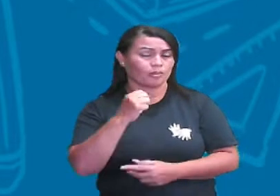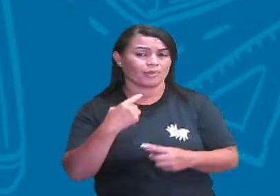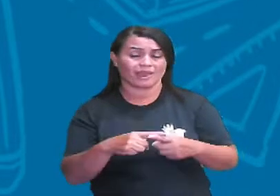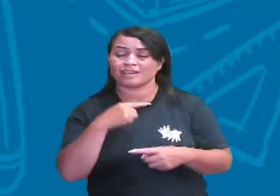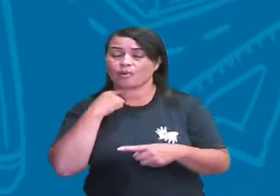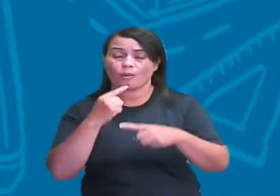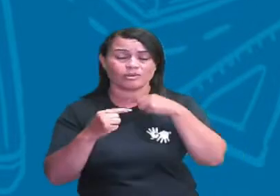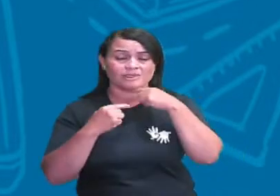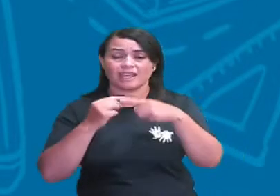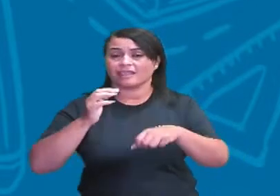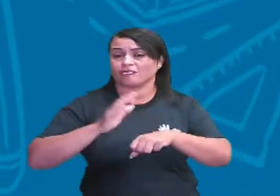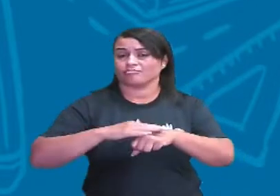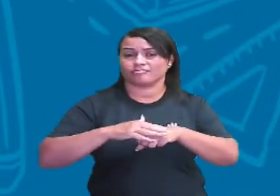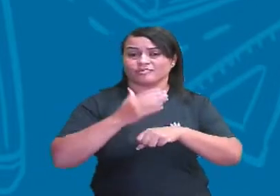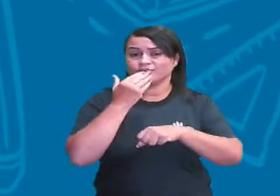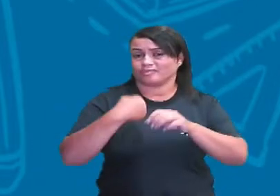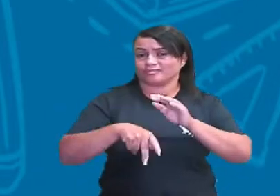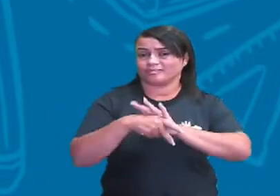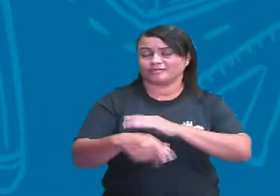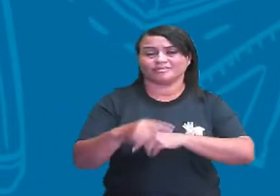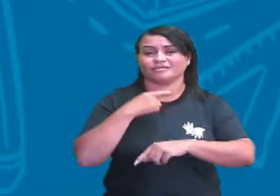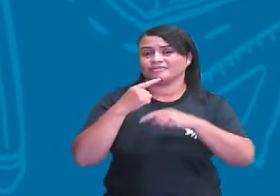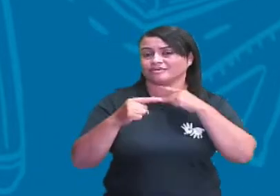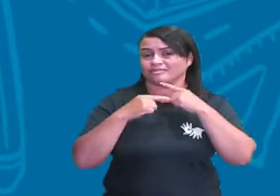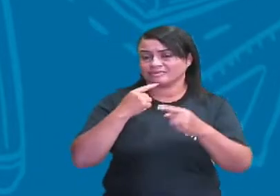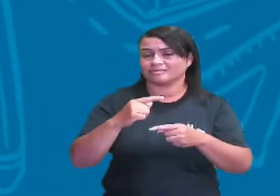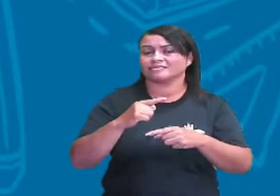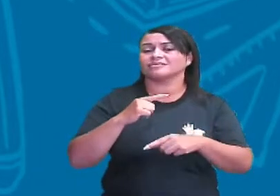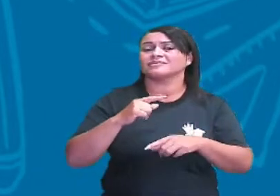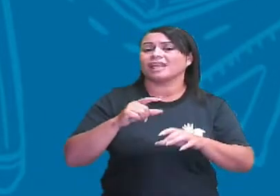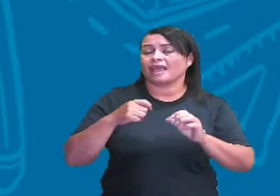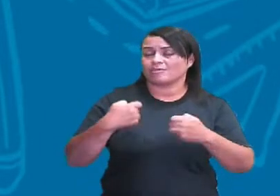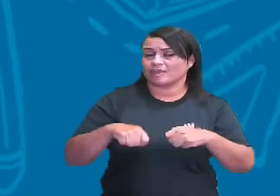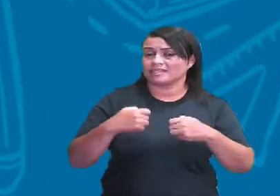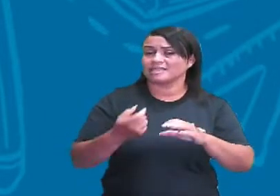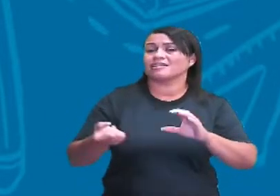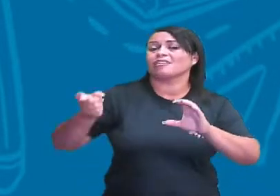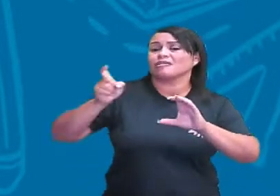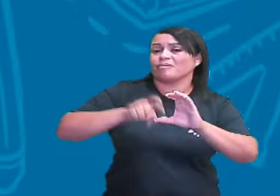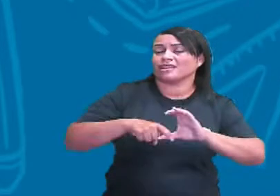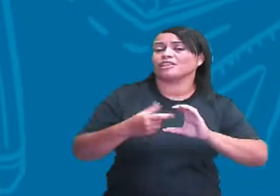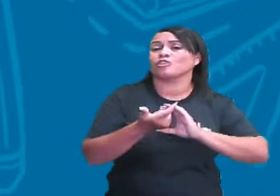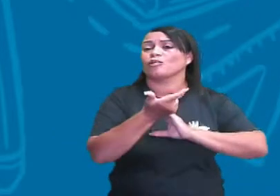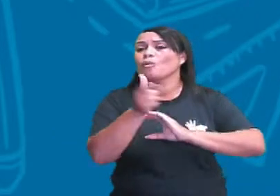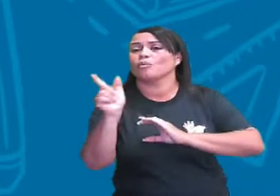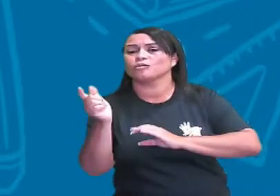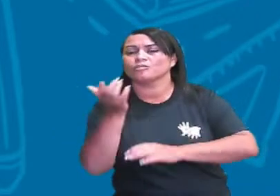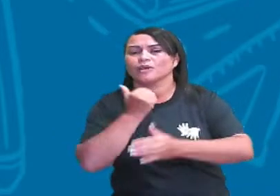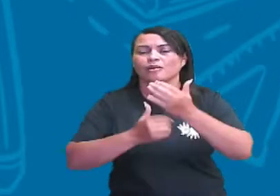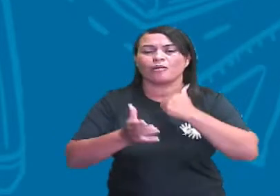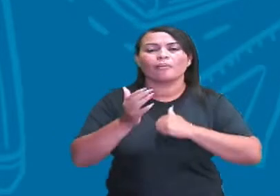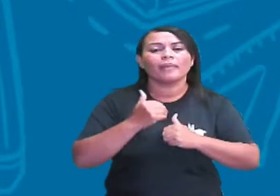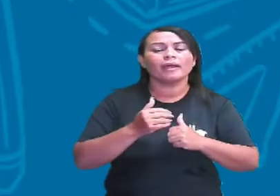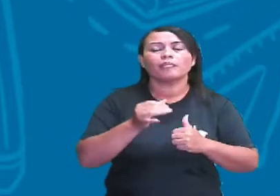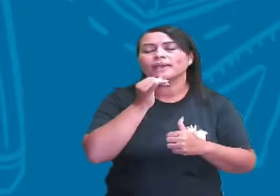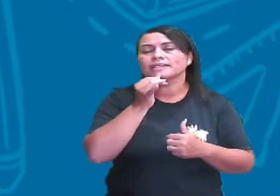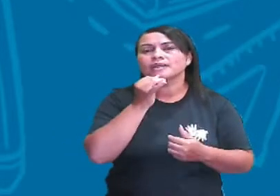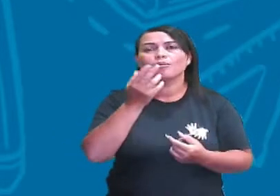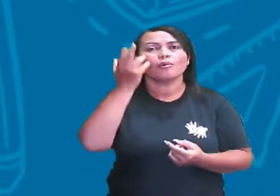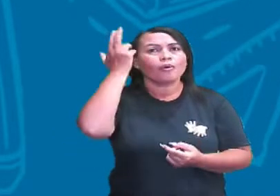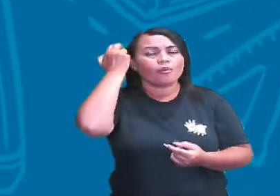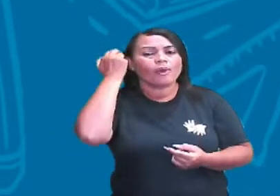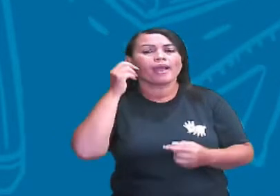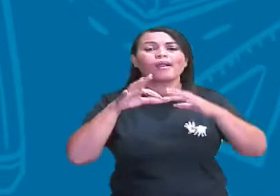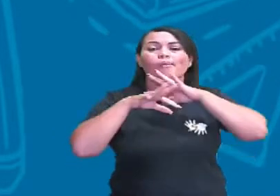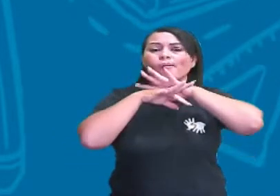próprio alimento. Eles dependem de outros organismos para se alimentarem, como, por exemplo, o coelho, o